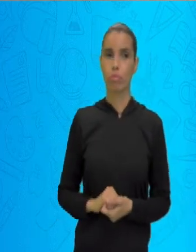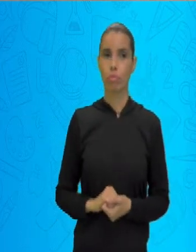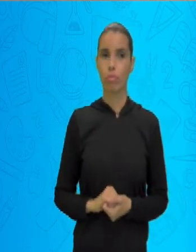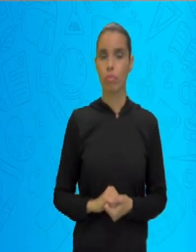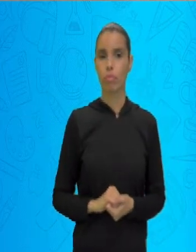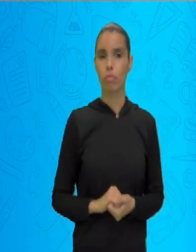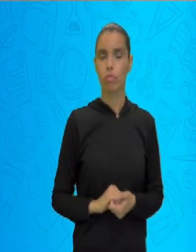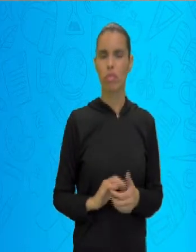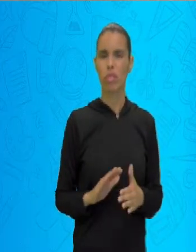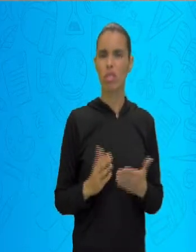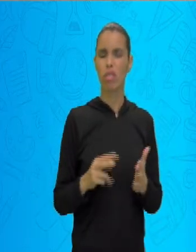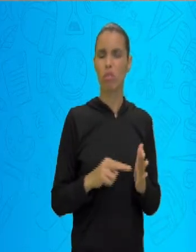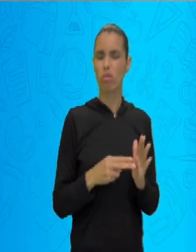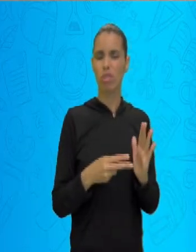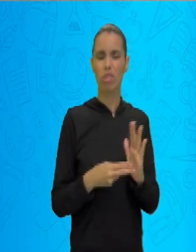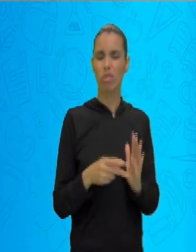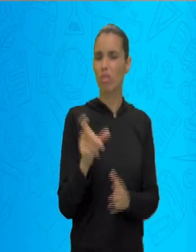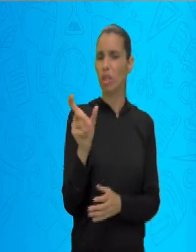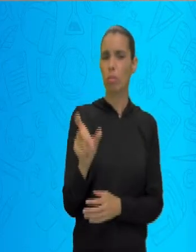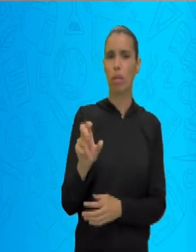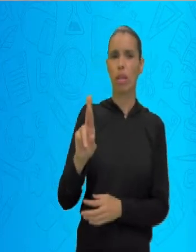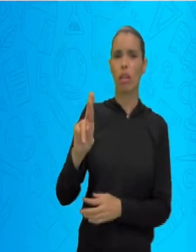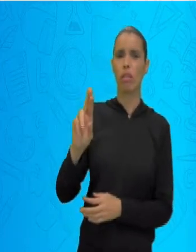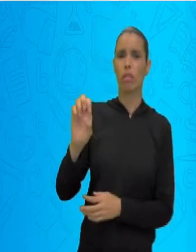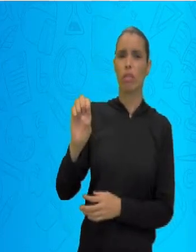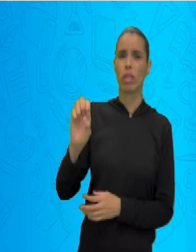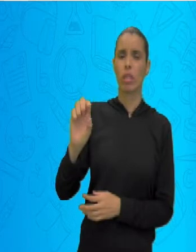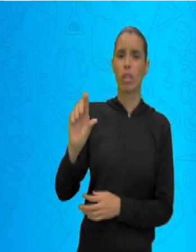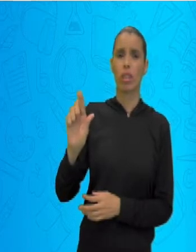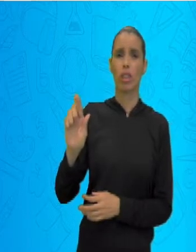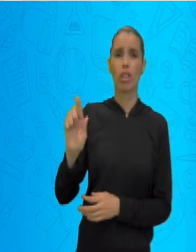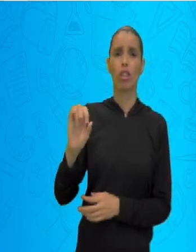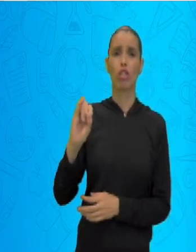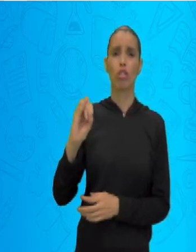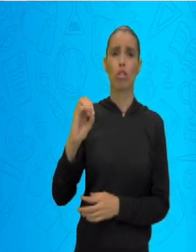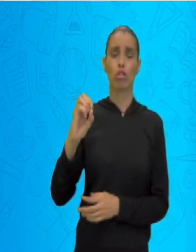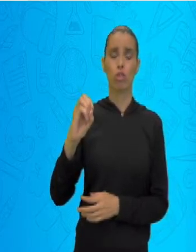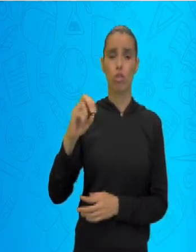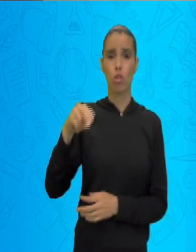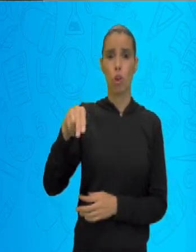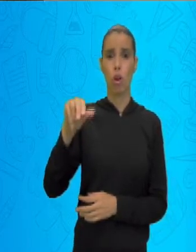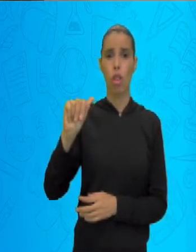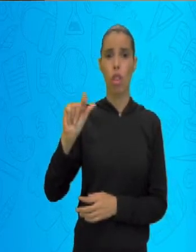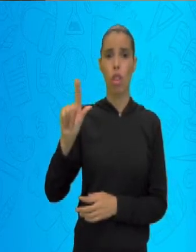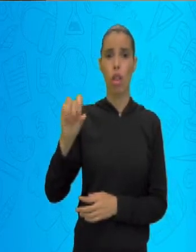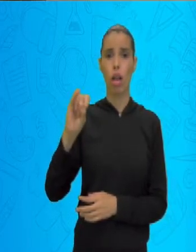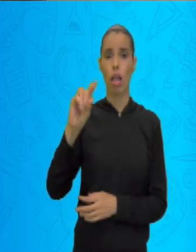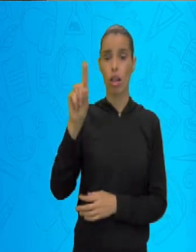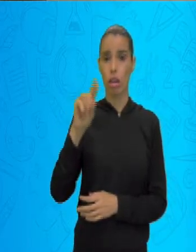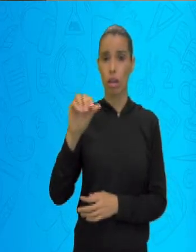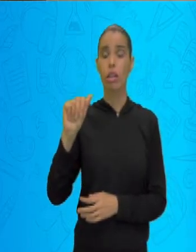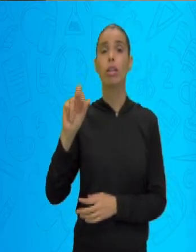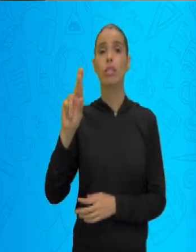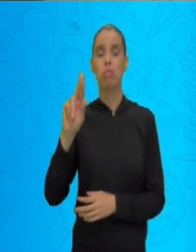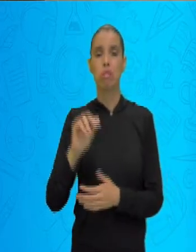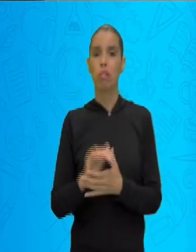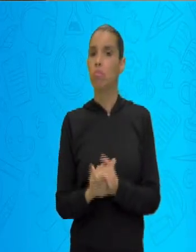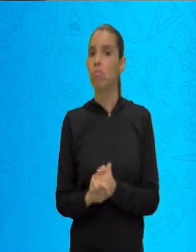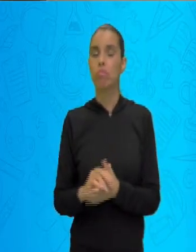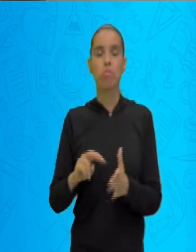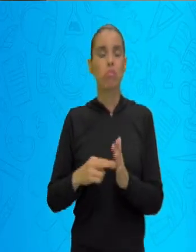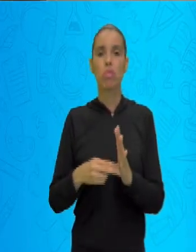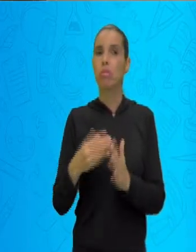Regionalizar é dividir esse país imenso